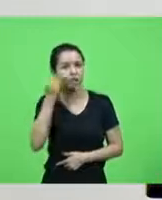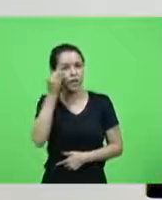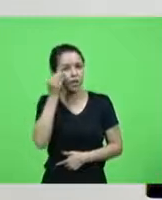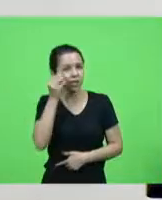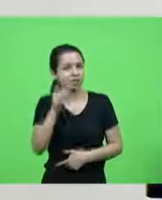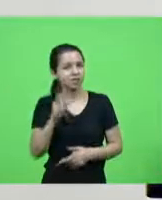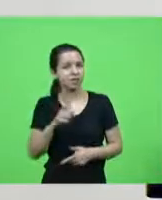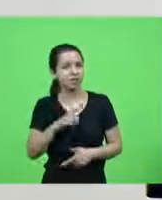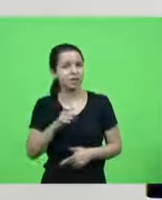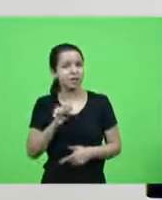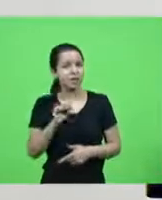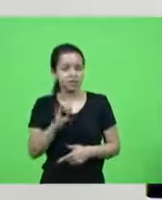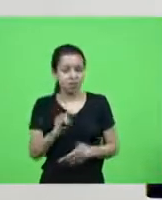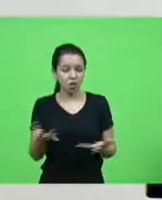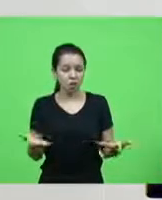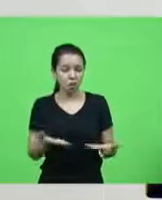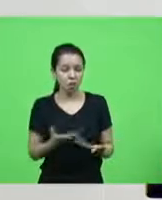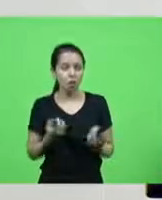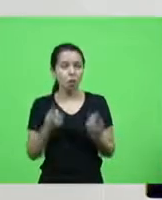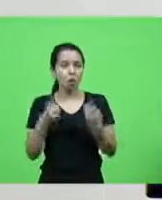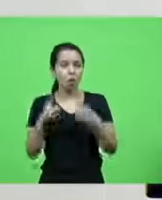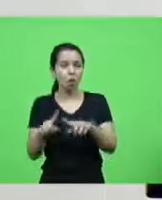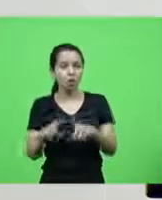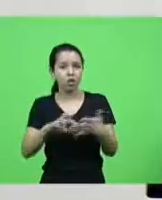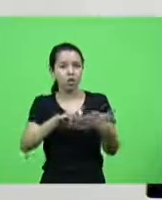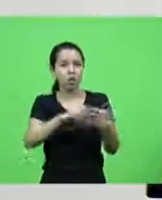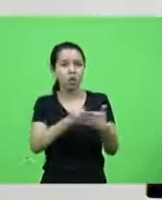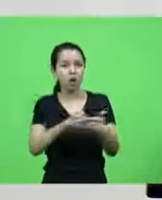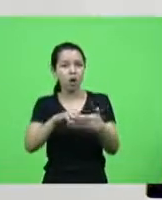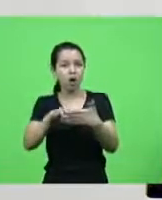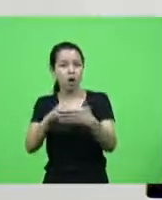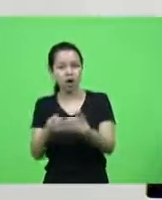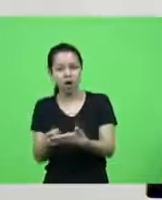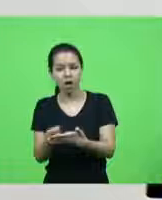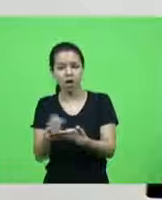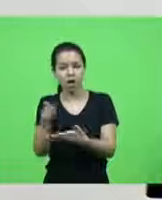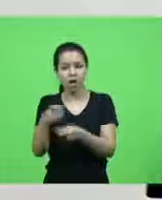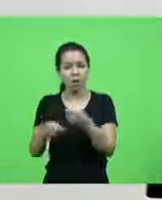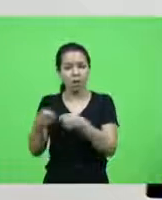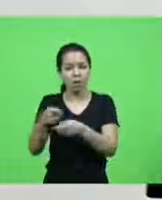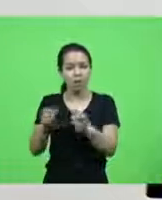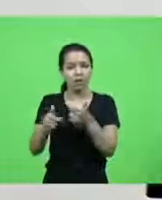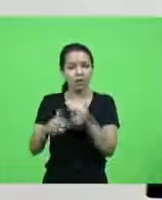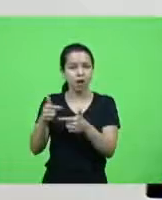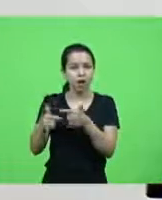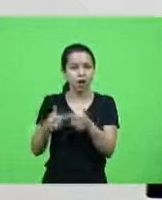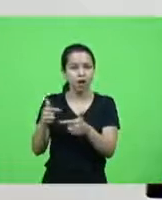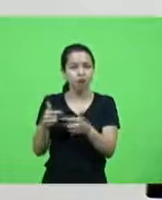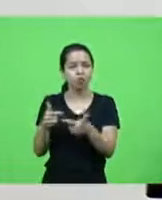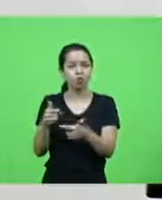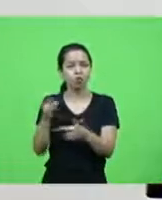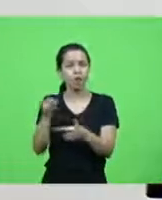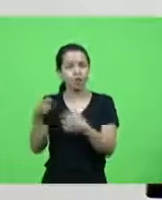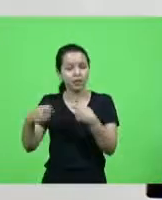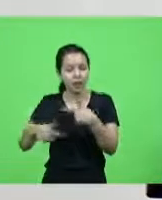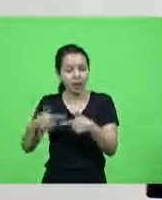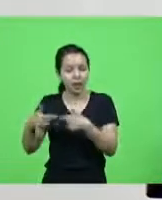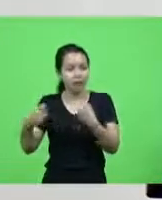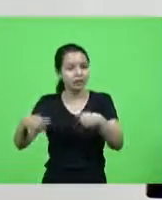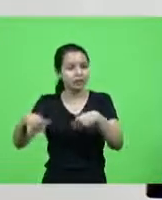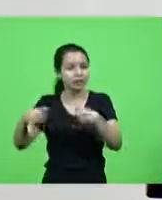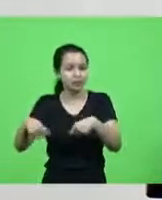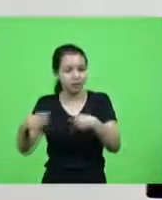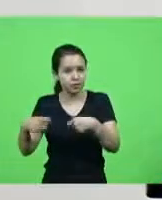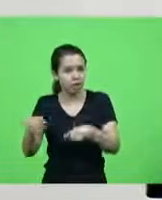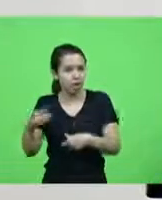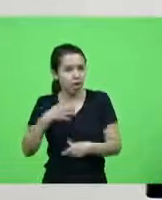contra o lockdown por exemplo imagina o comerciante que é o pão na mesa dele como é que ele se sente ele fica extremamente enfurecido ao mesmo tempo